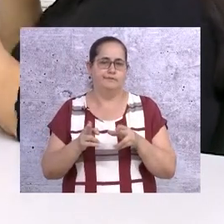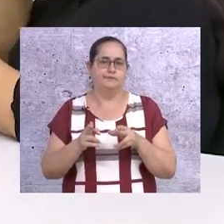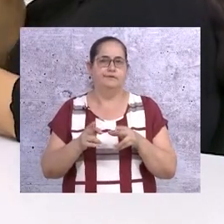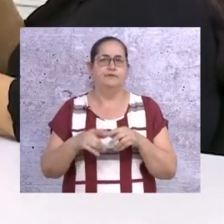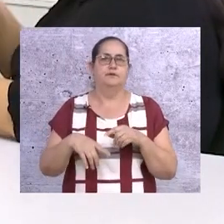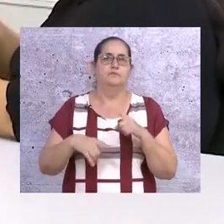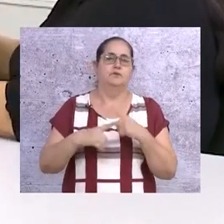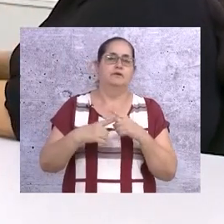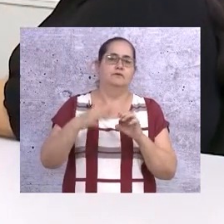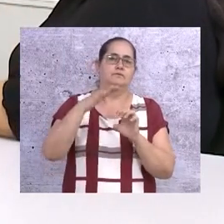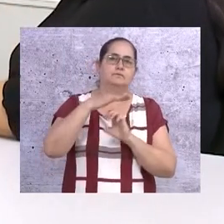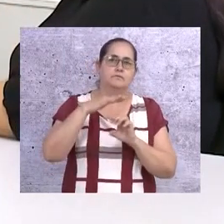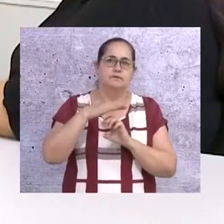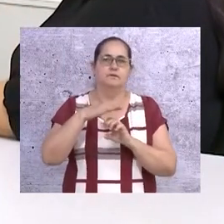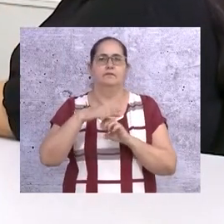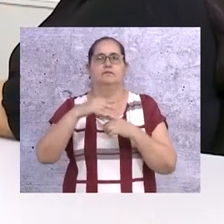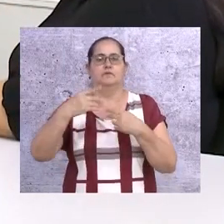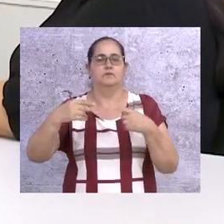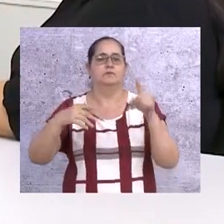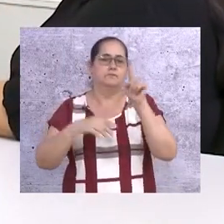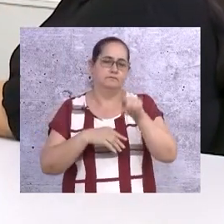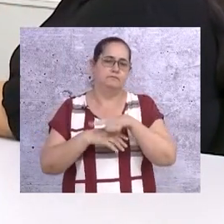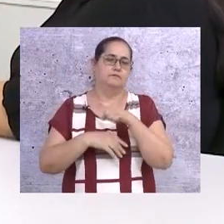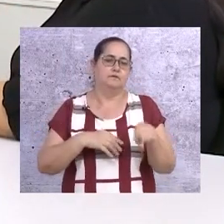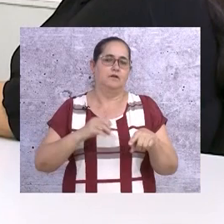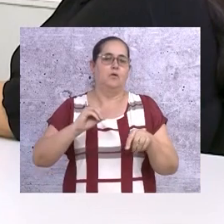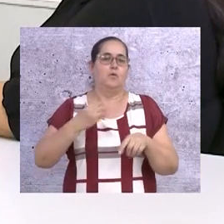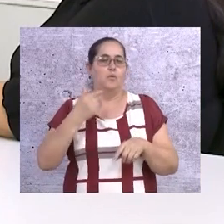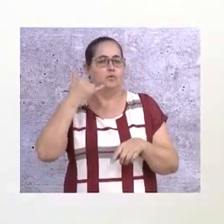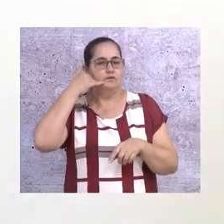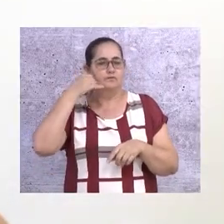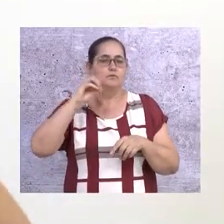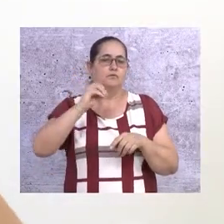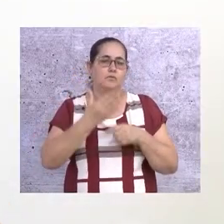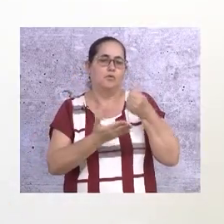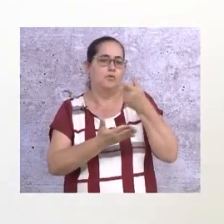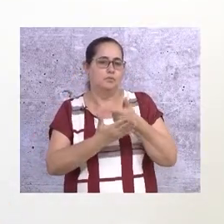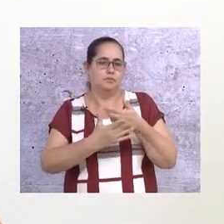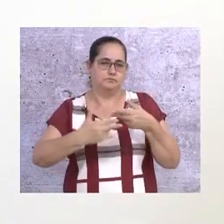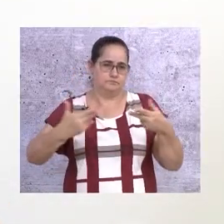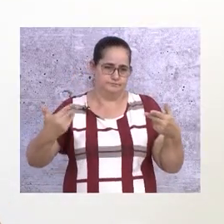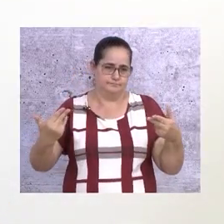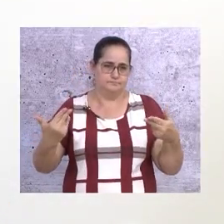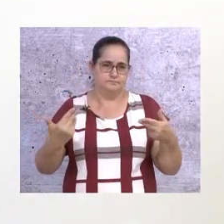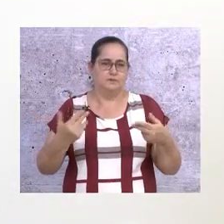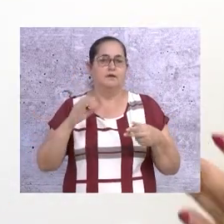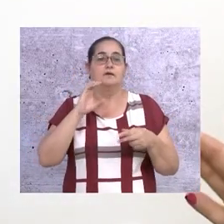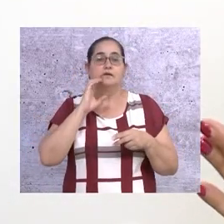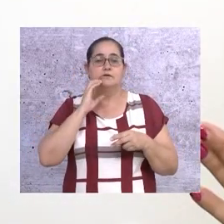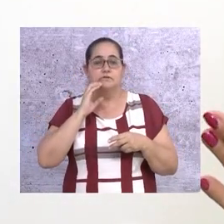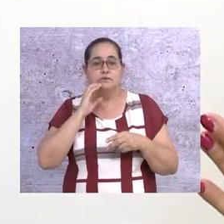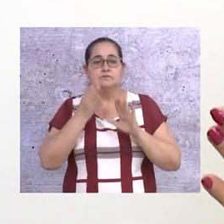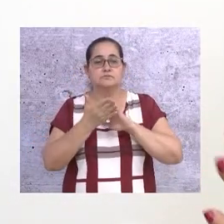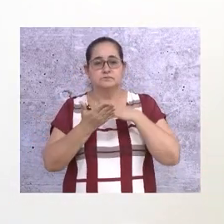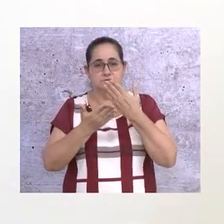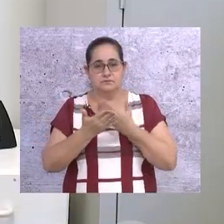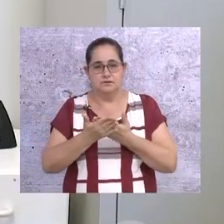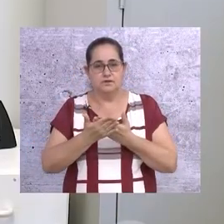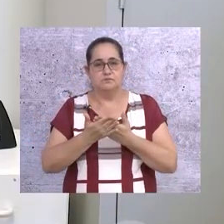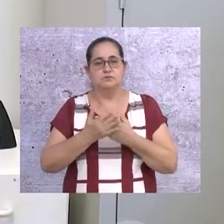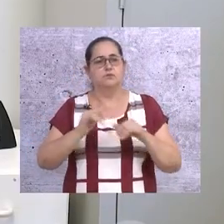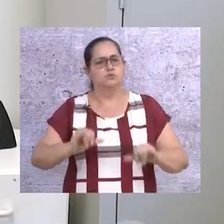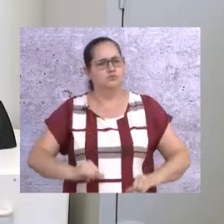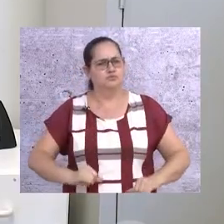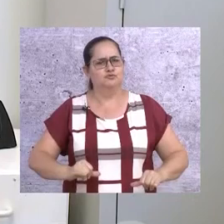desde o cancelamento de um serviço de telefonia até a compra de um produto. Situações que a Claudete, como intérprete, sofre